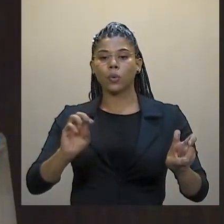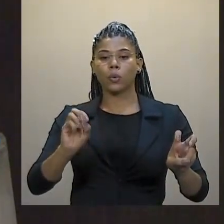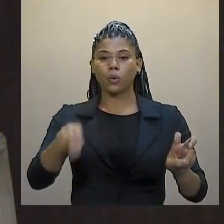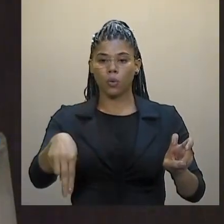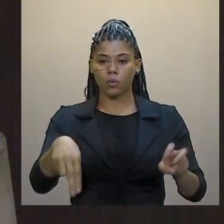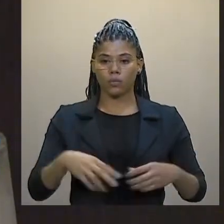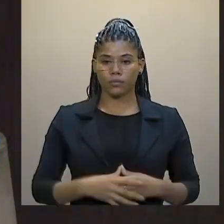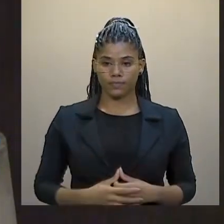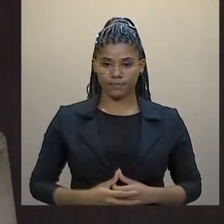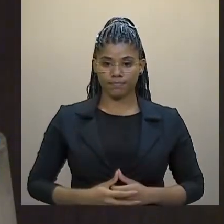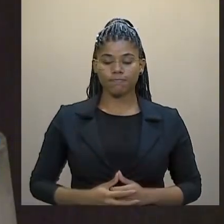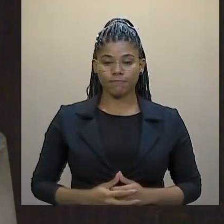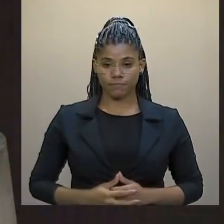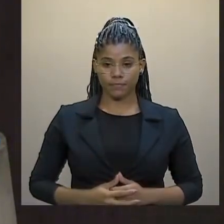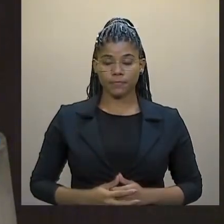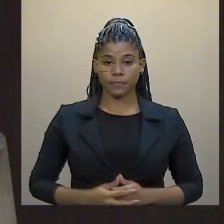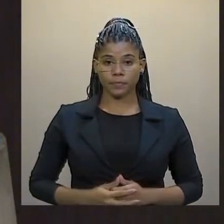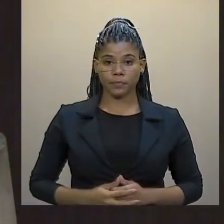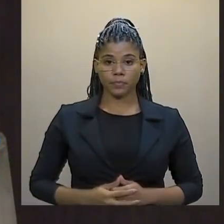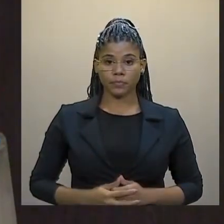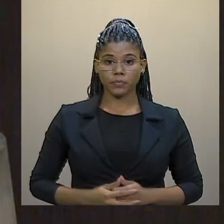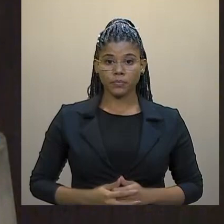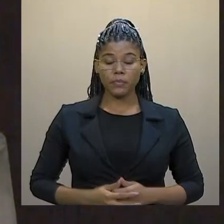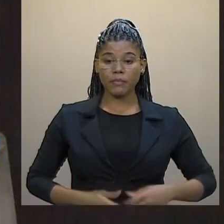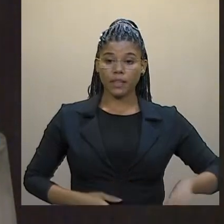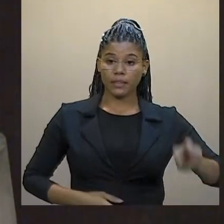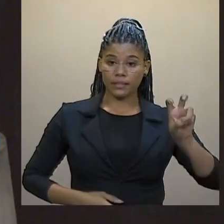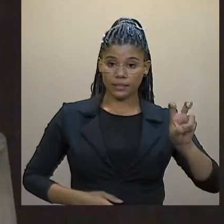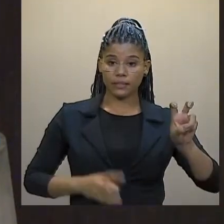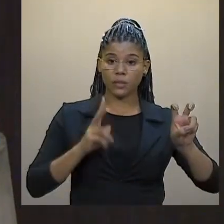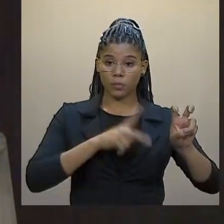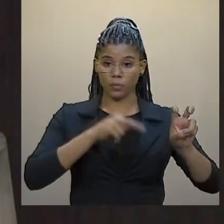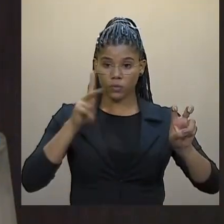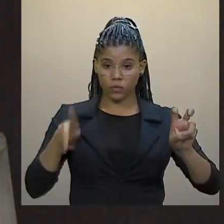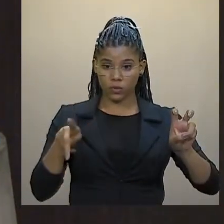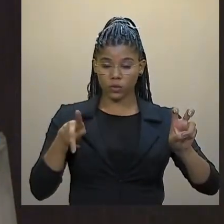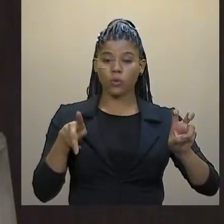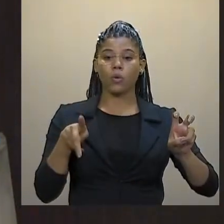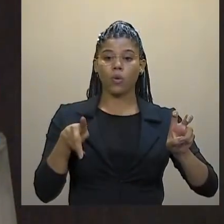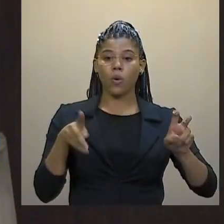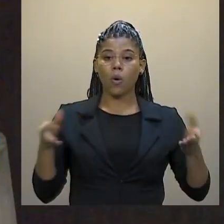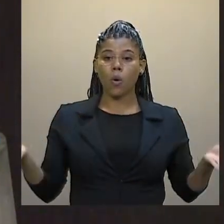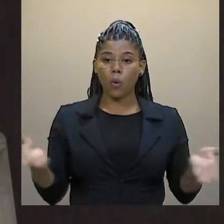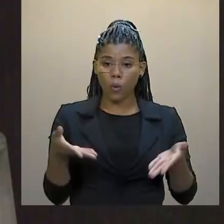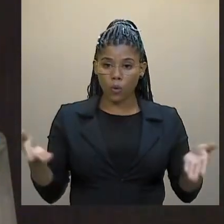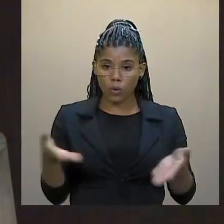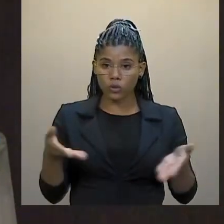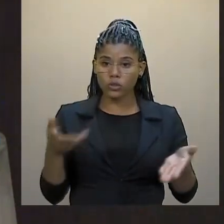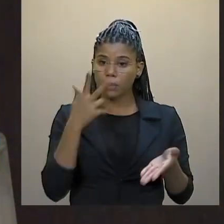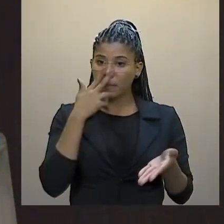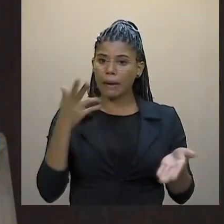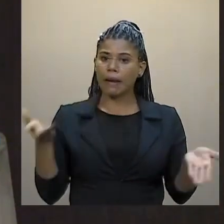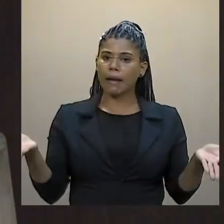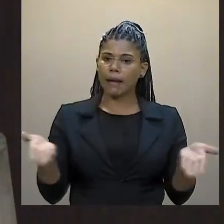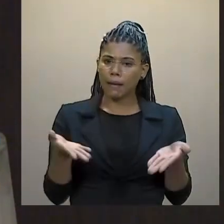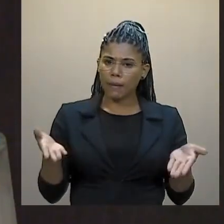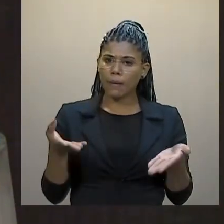meu contemporâneo. Esses cinco professores são injusta e